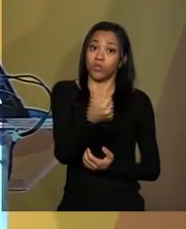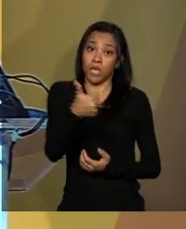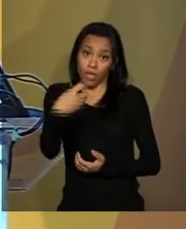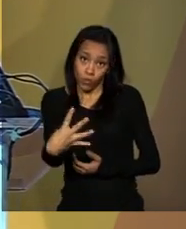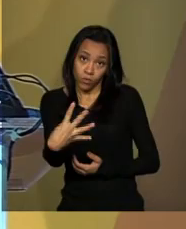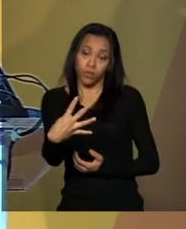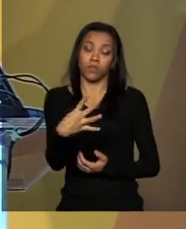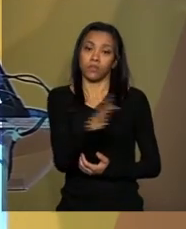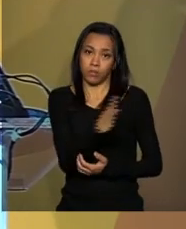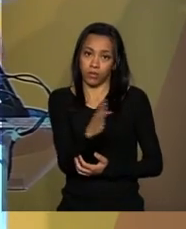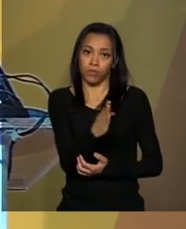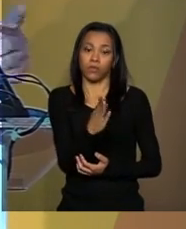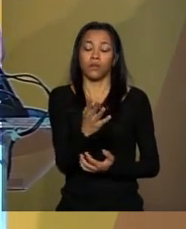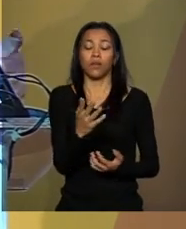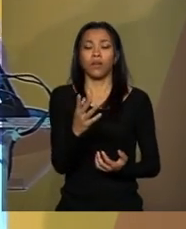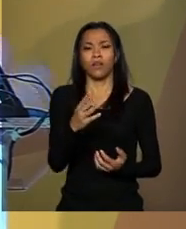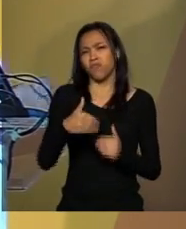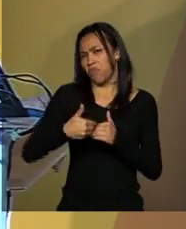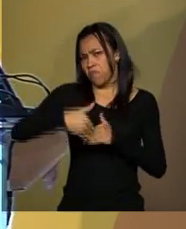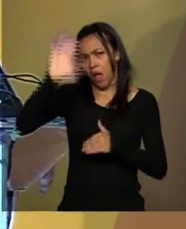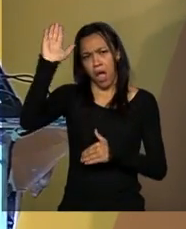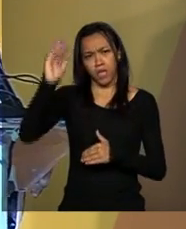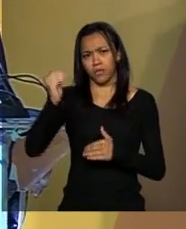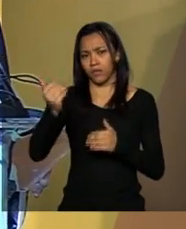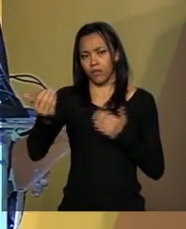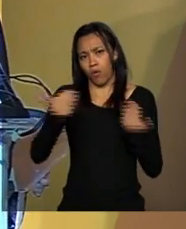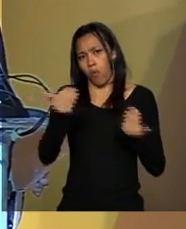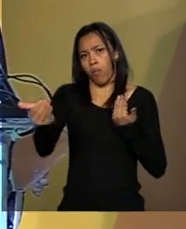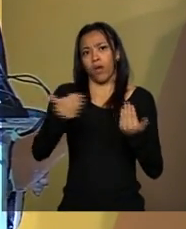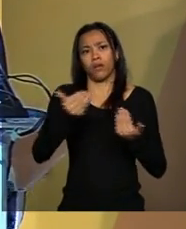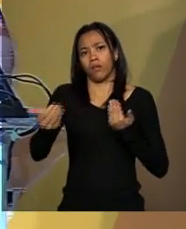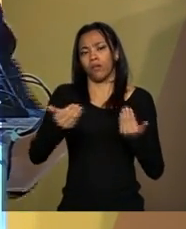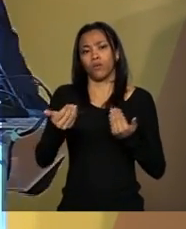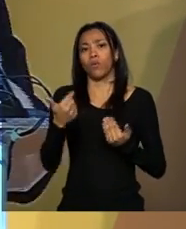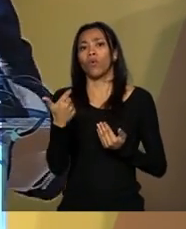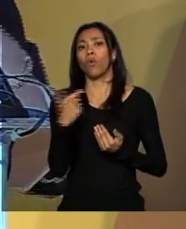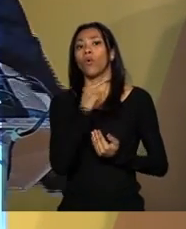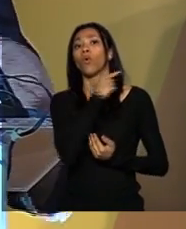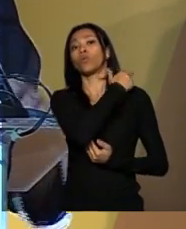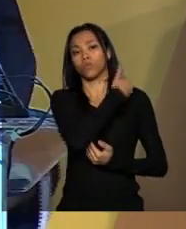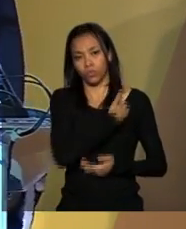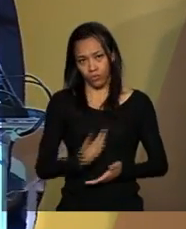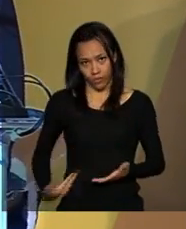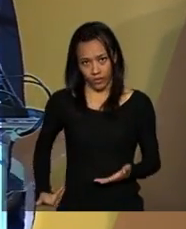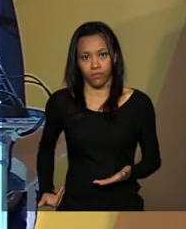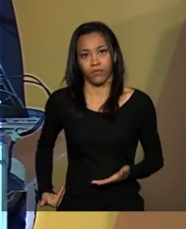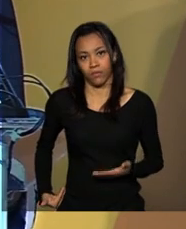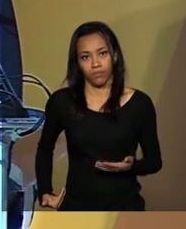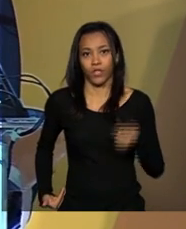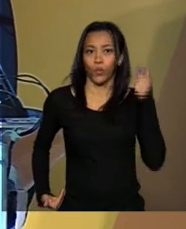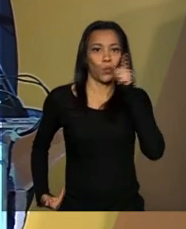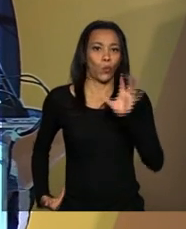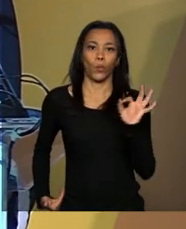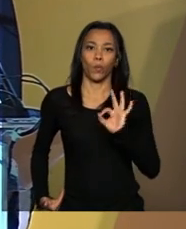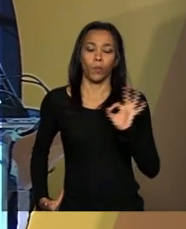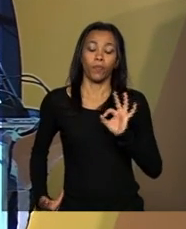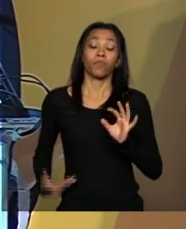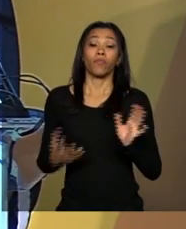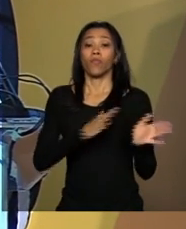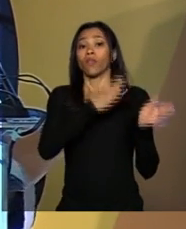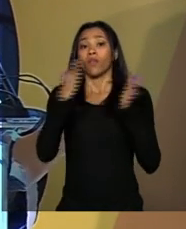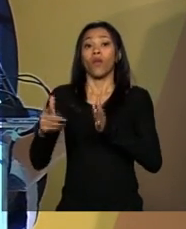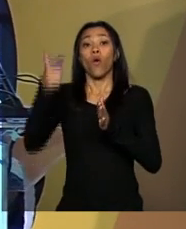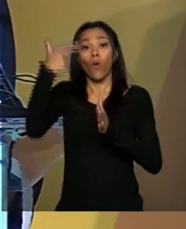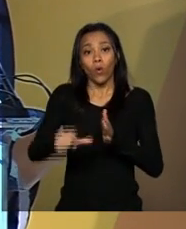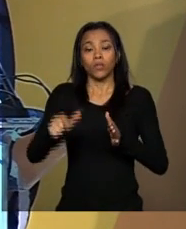também foi mais do que os governos no passado conseguiram, cada um no seu período. Nos aeroportos, nós